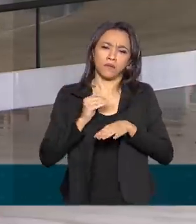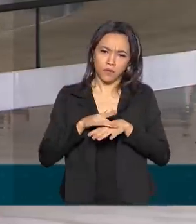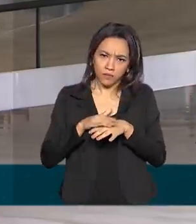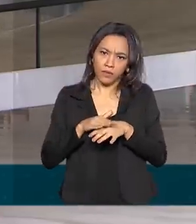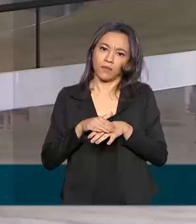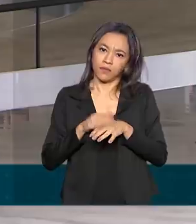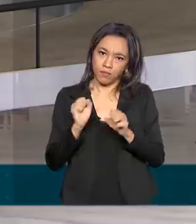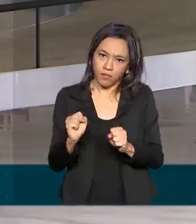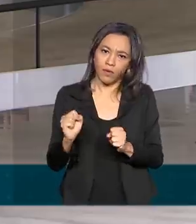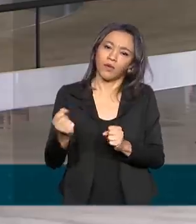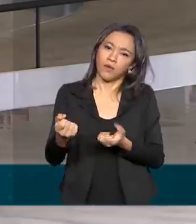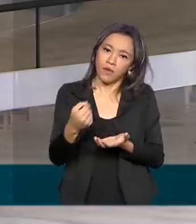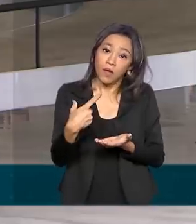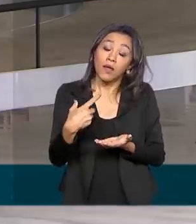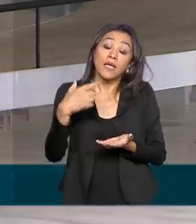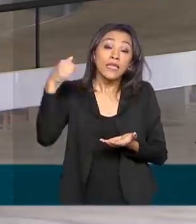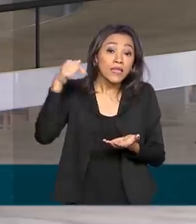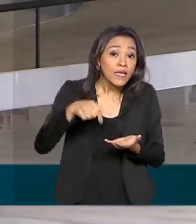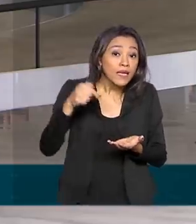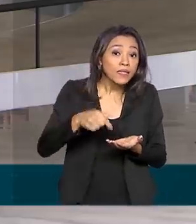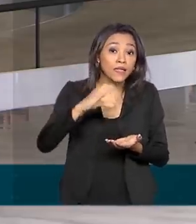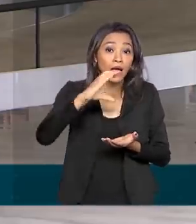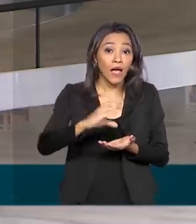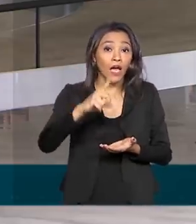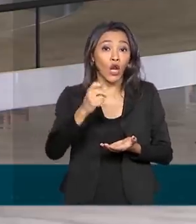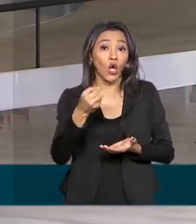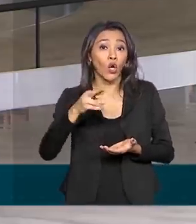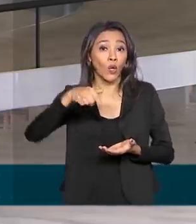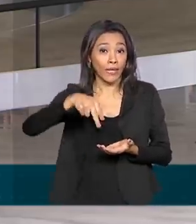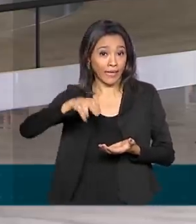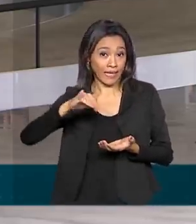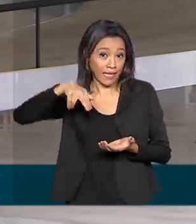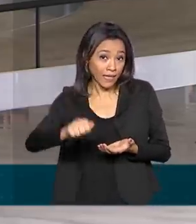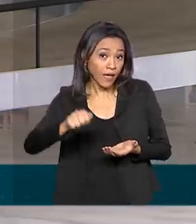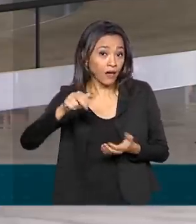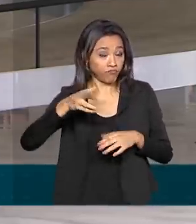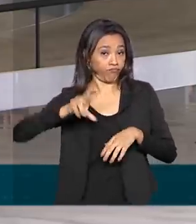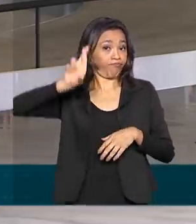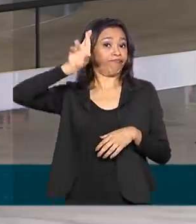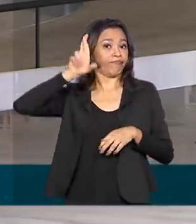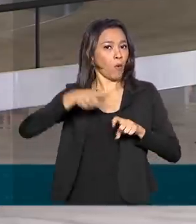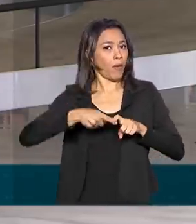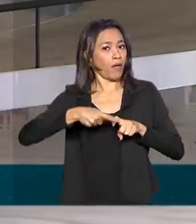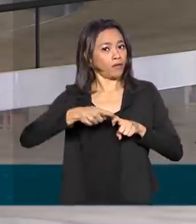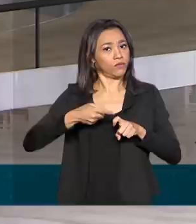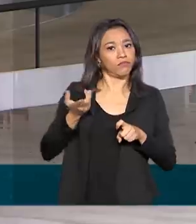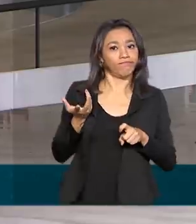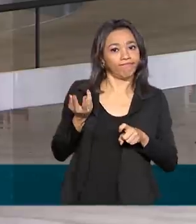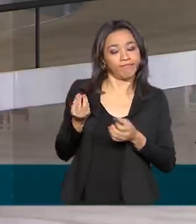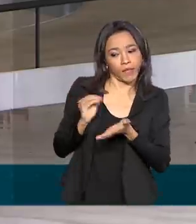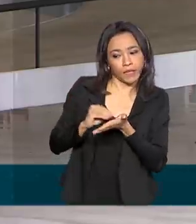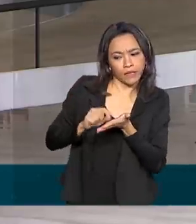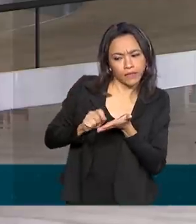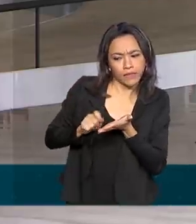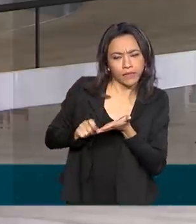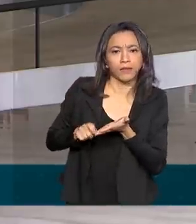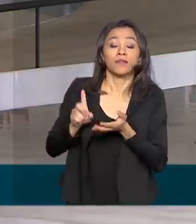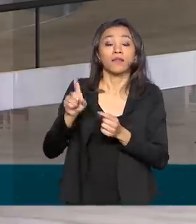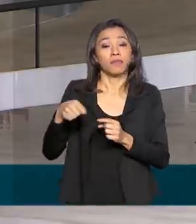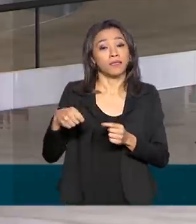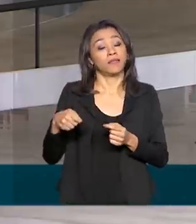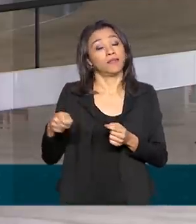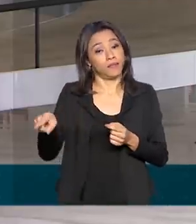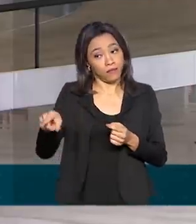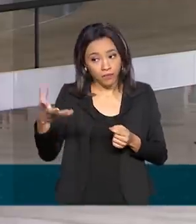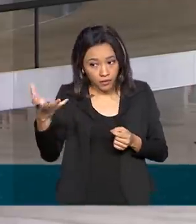doença. A prescrição da cloroquina, nesses casos, fica a critério do médico e também será necessária uma declaração